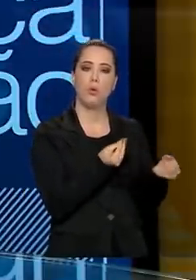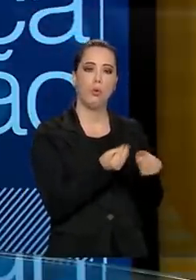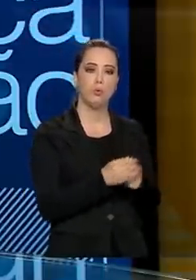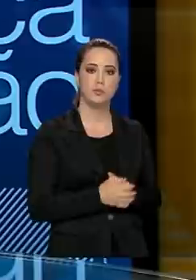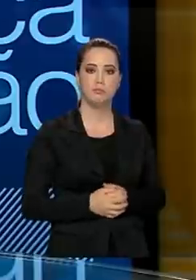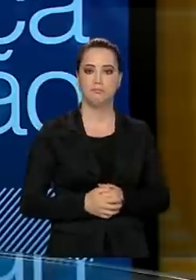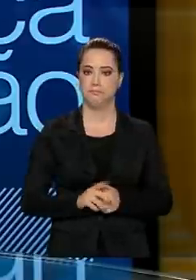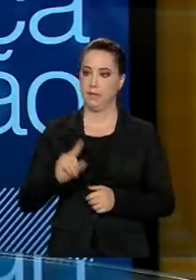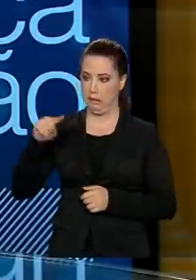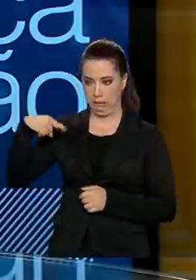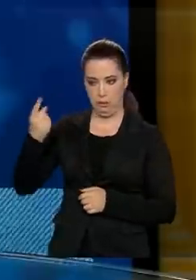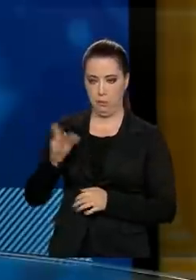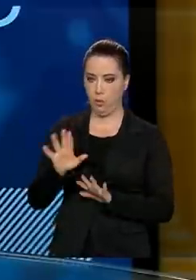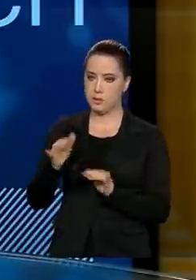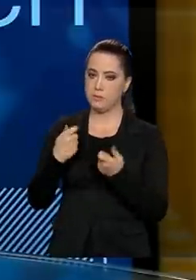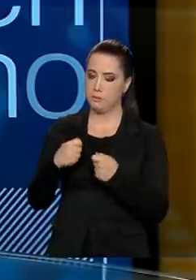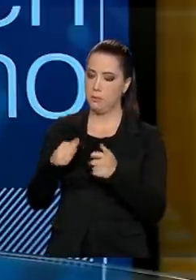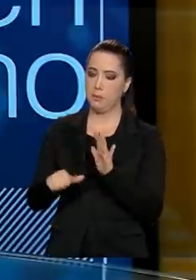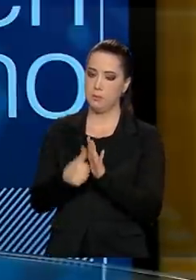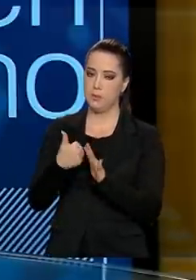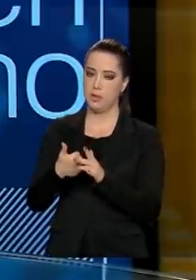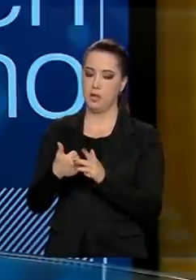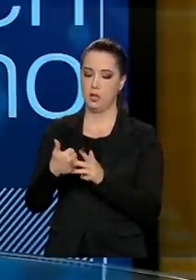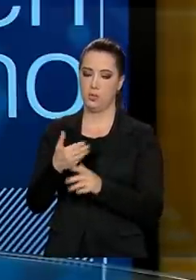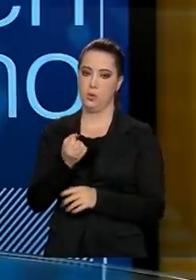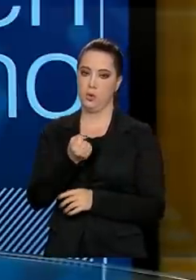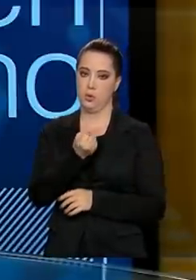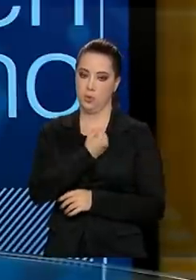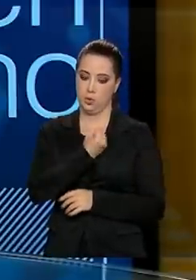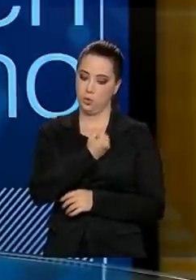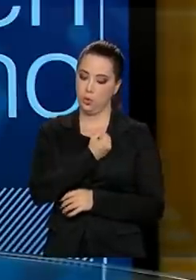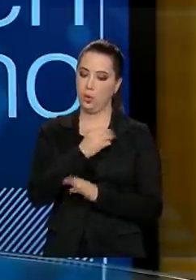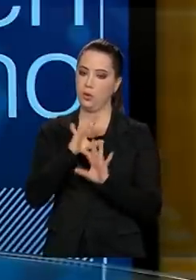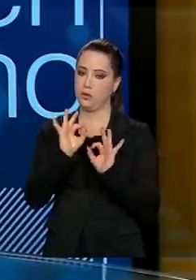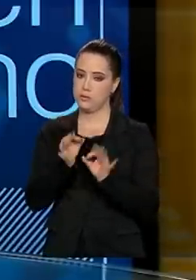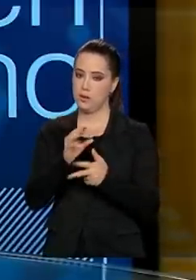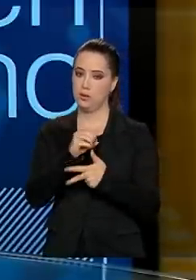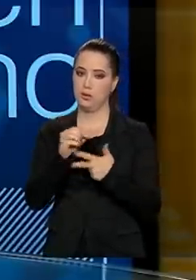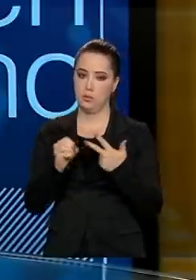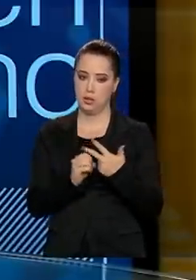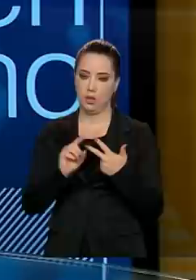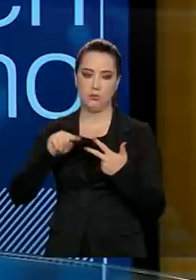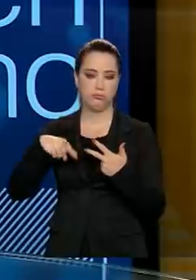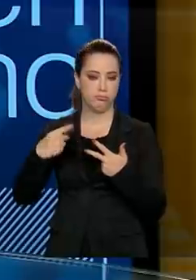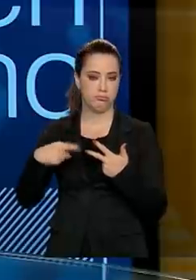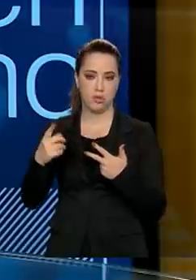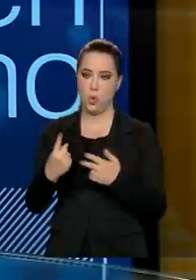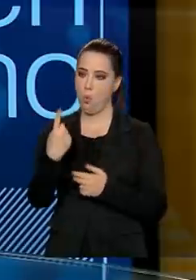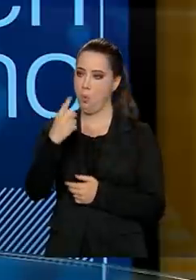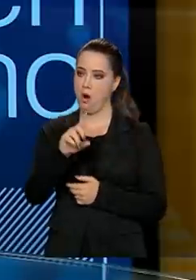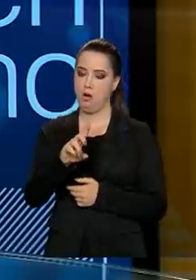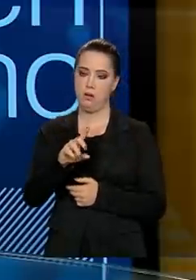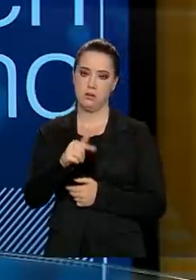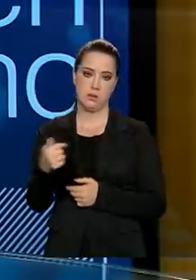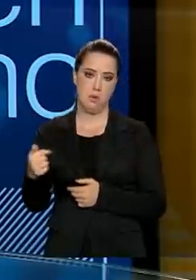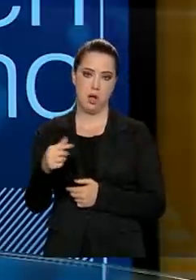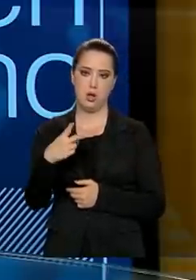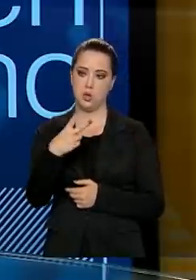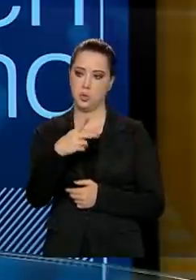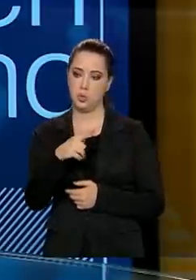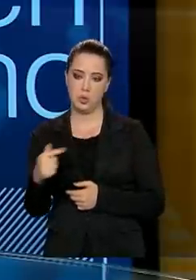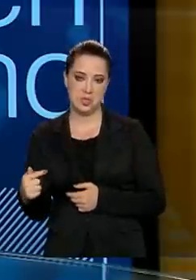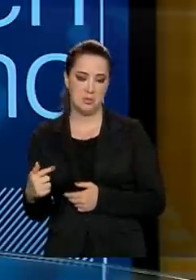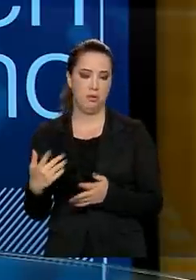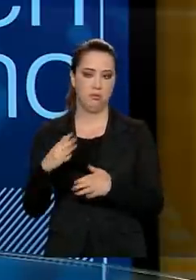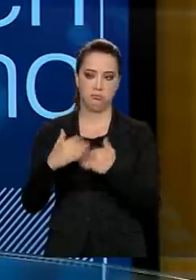aí, geralmente, a gente ainda não definiu esse calendário, mas aí, na sequência, talvez uma ou duas semanas seguintes, a gente